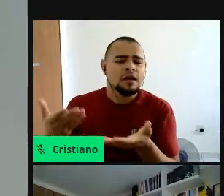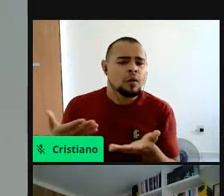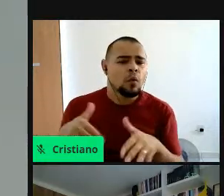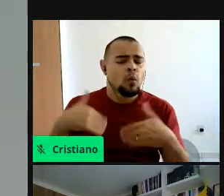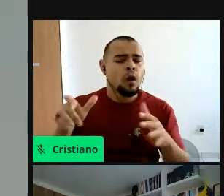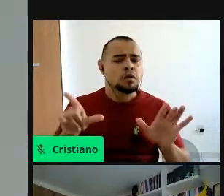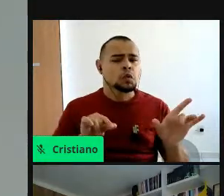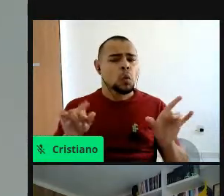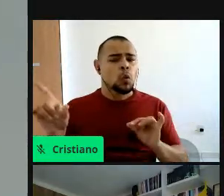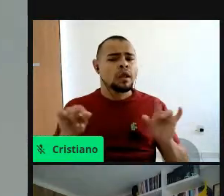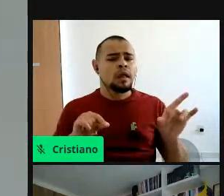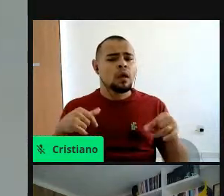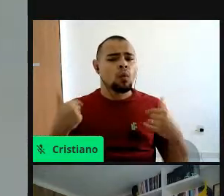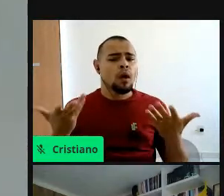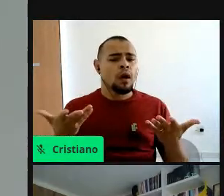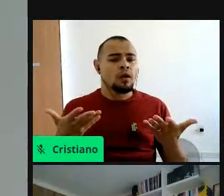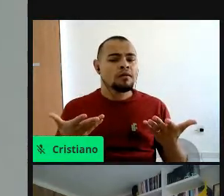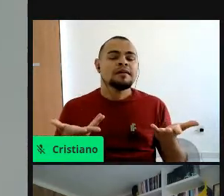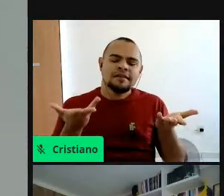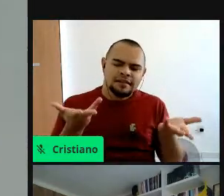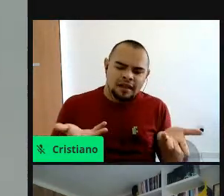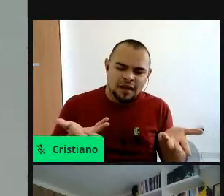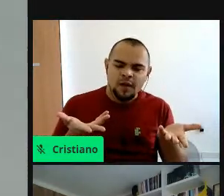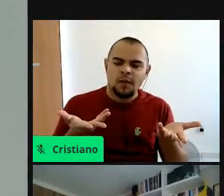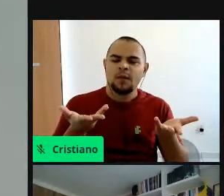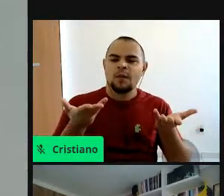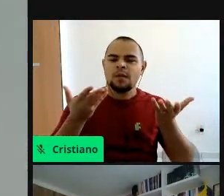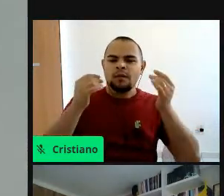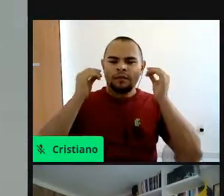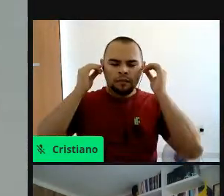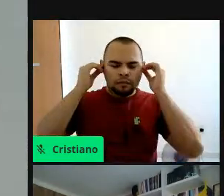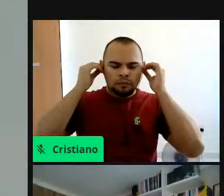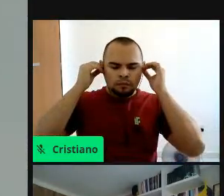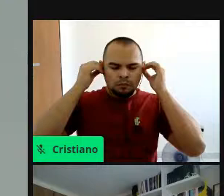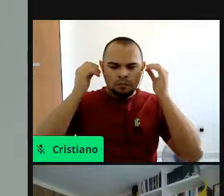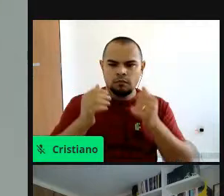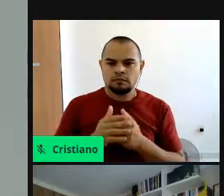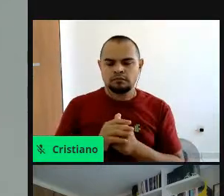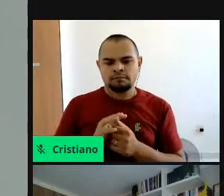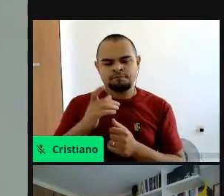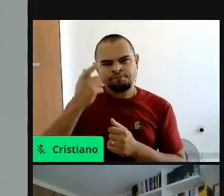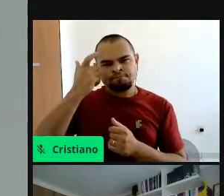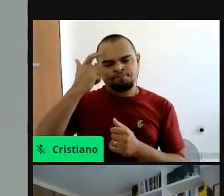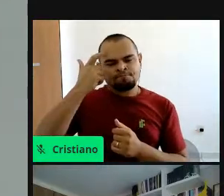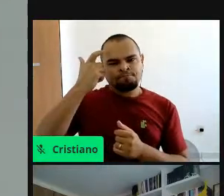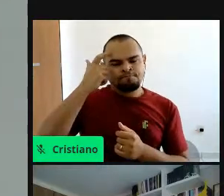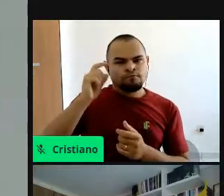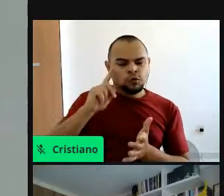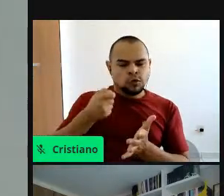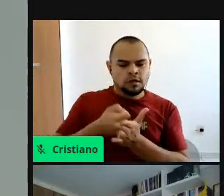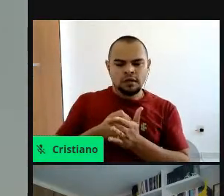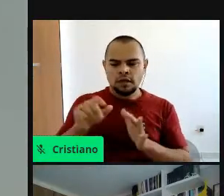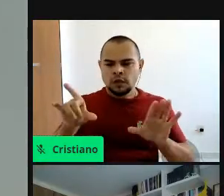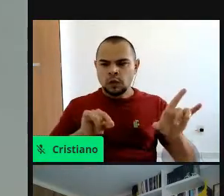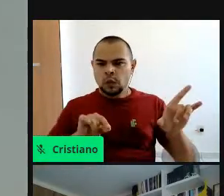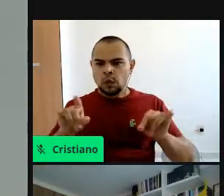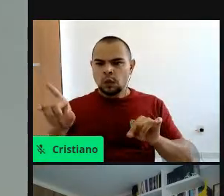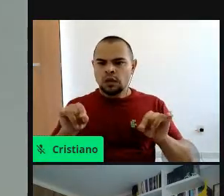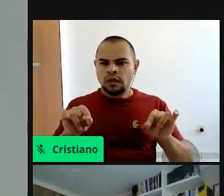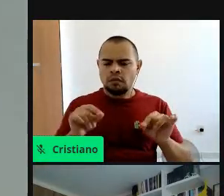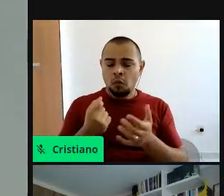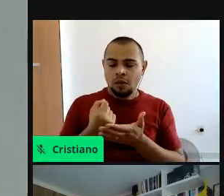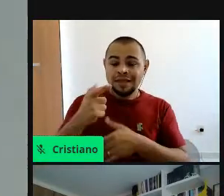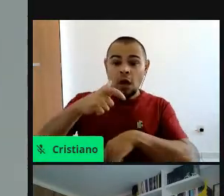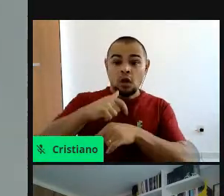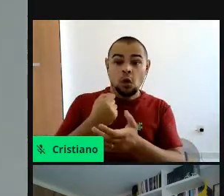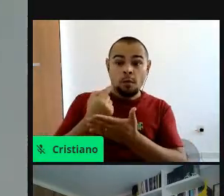escolher, né, então, como são esses, esse, esse, esse, esse, poder de decisão em relação ao consumo que a gente